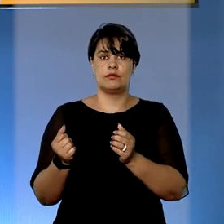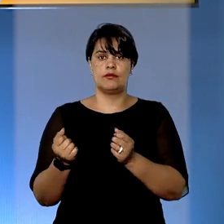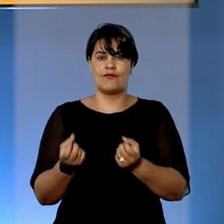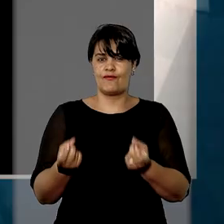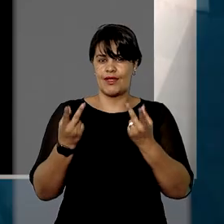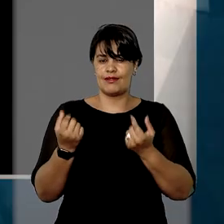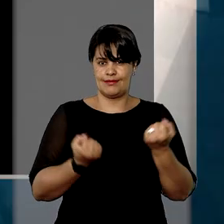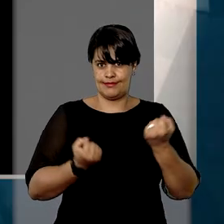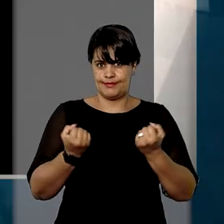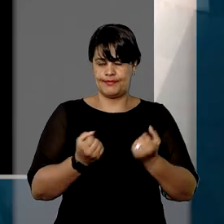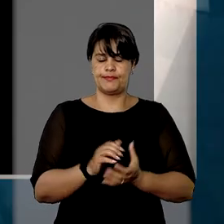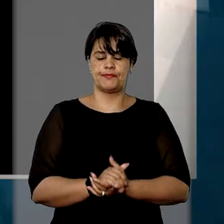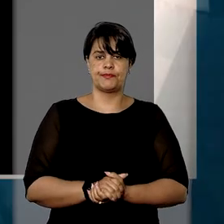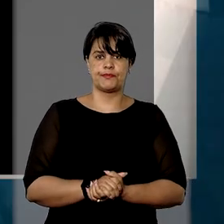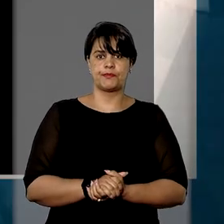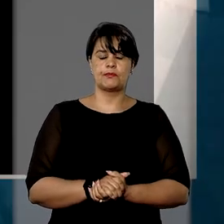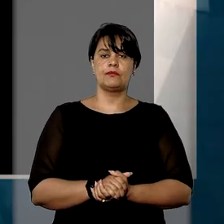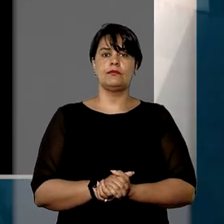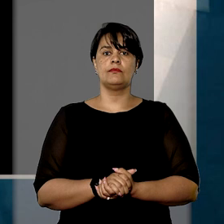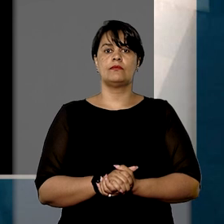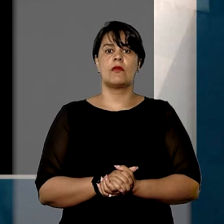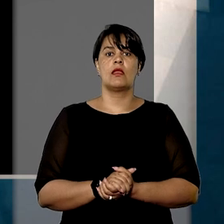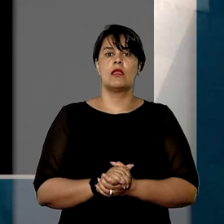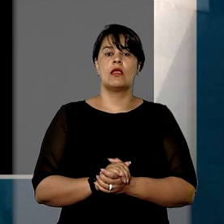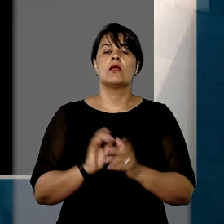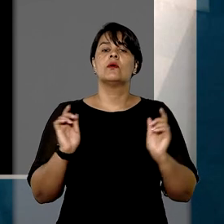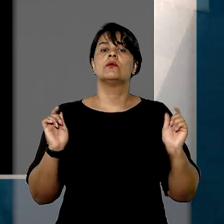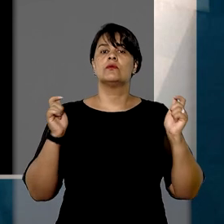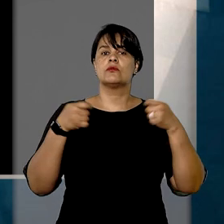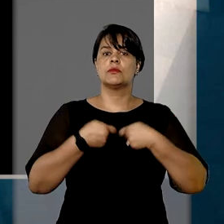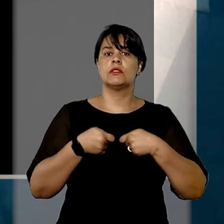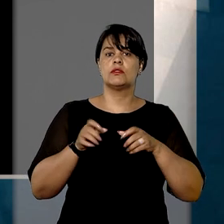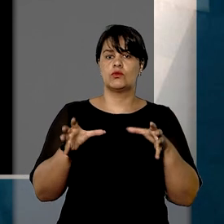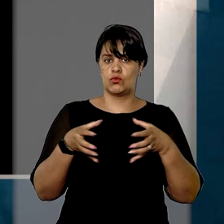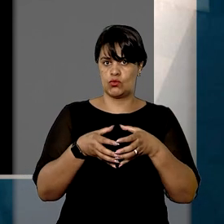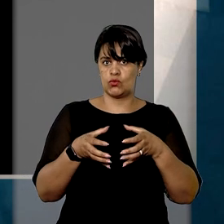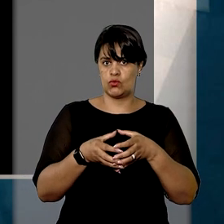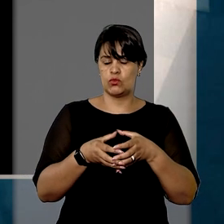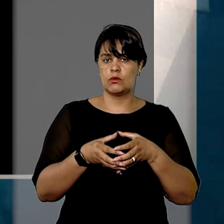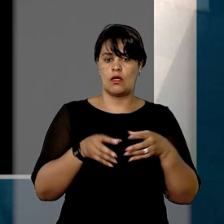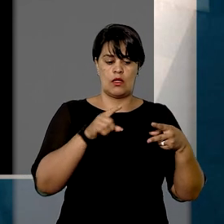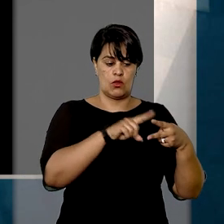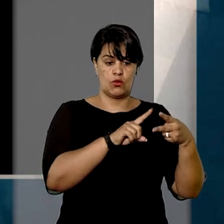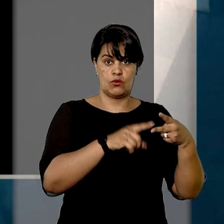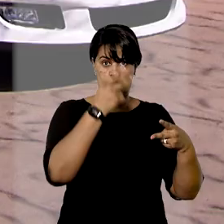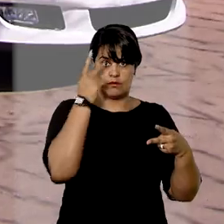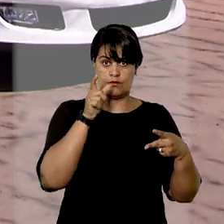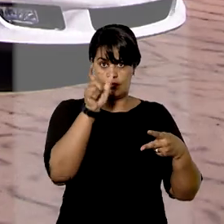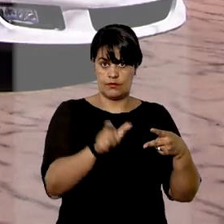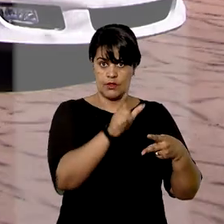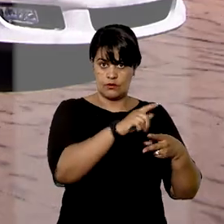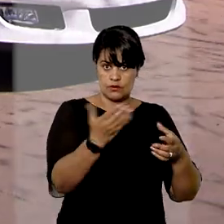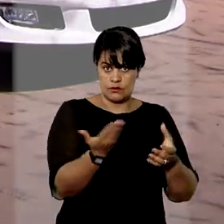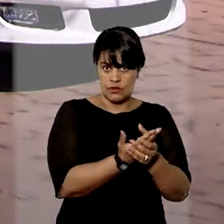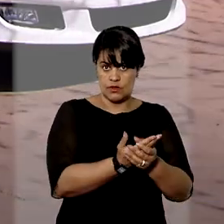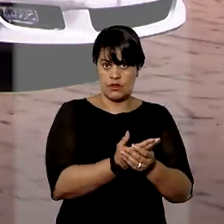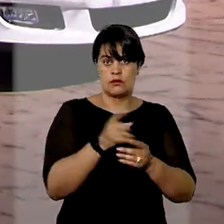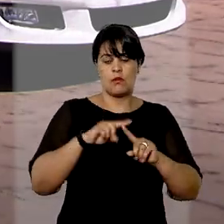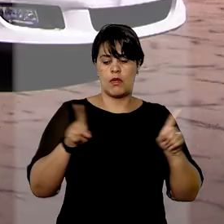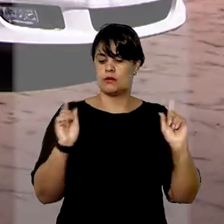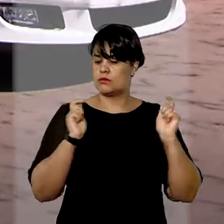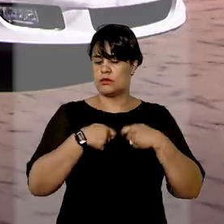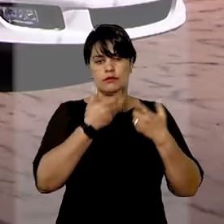de veículo. Os ministros do colegiado negaram o recurso especial de dois consumidores que buscavam a